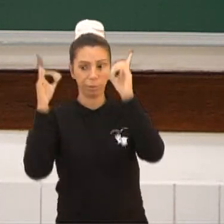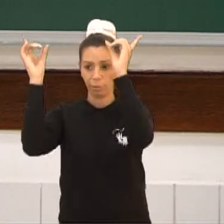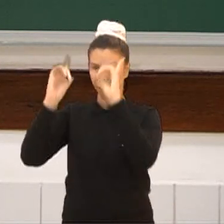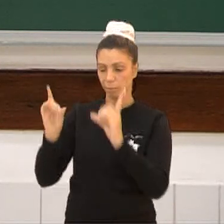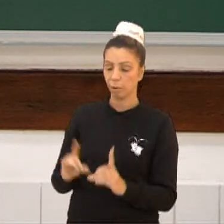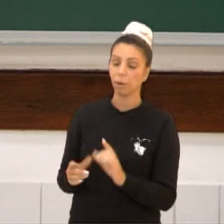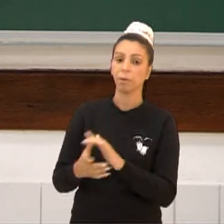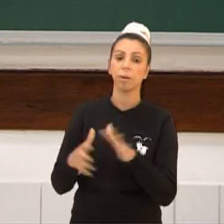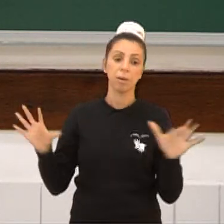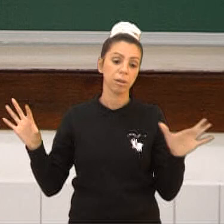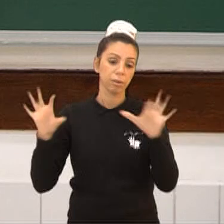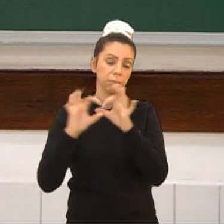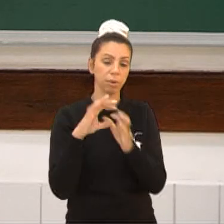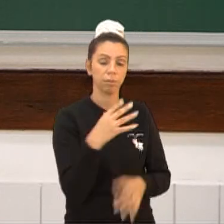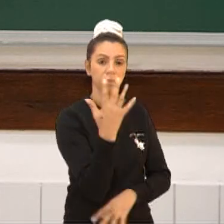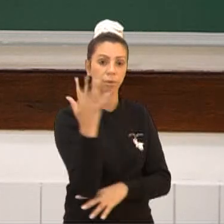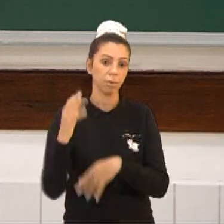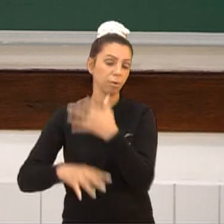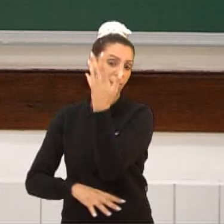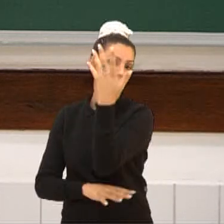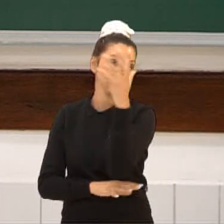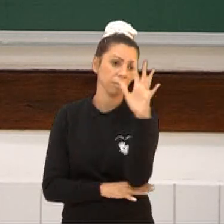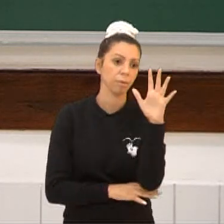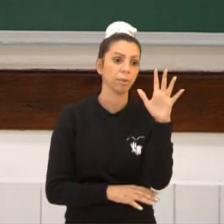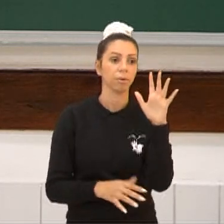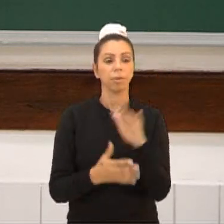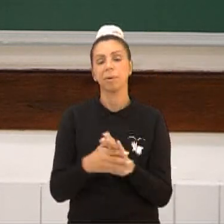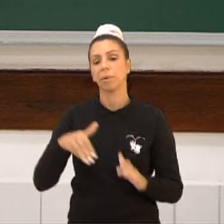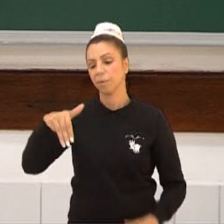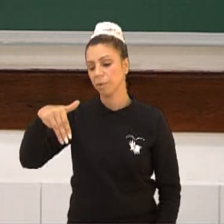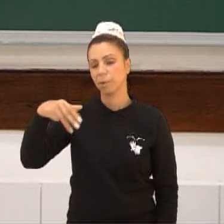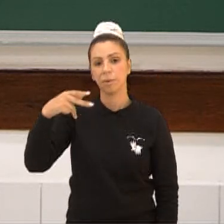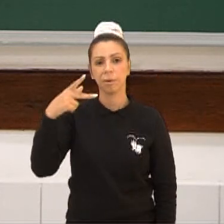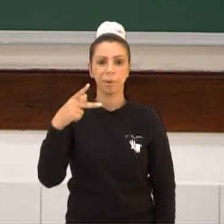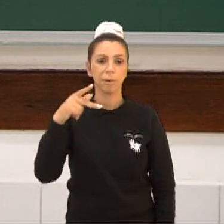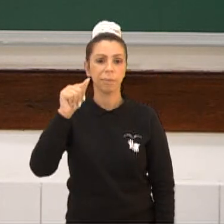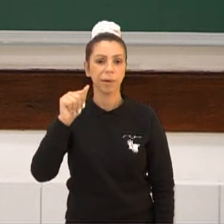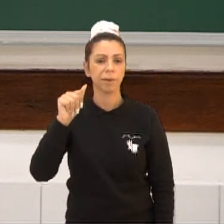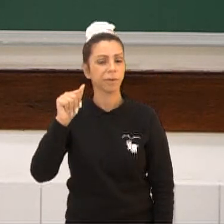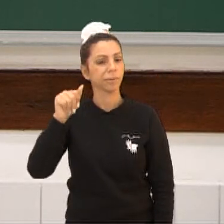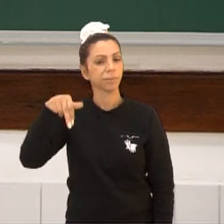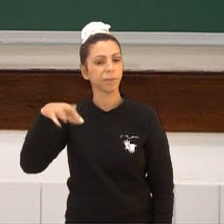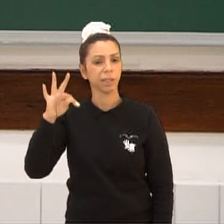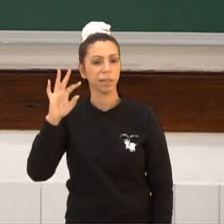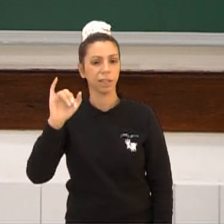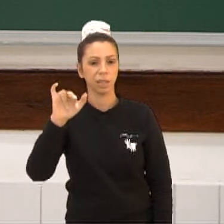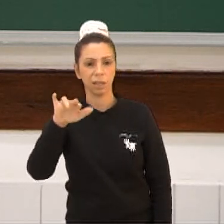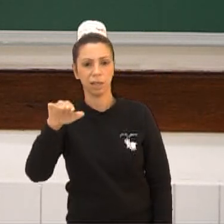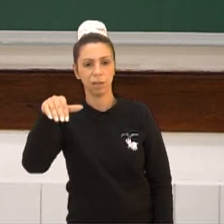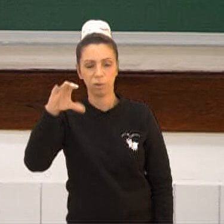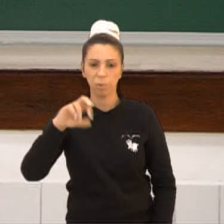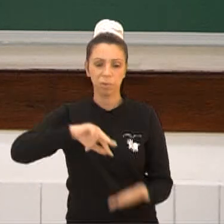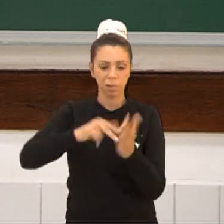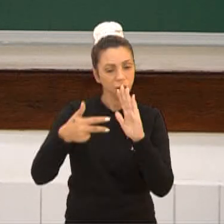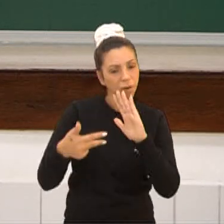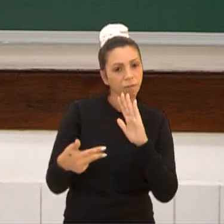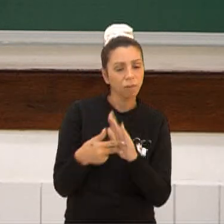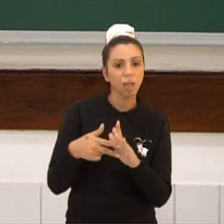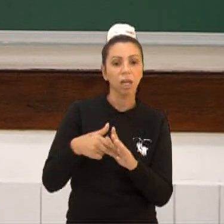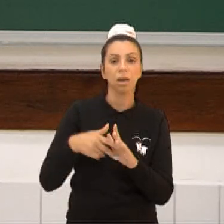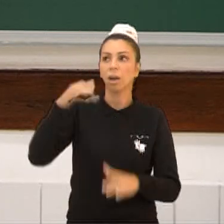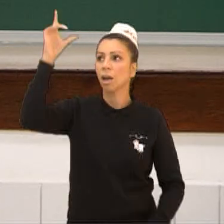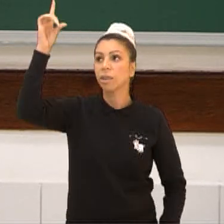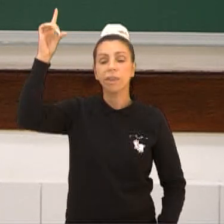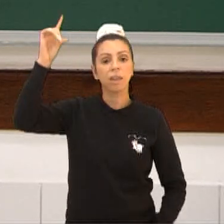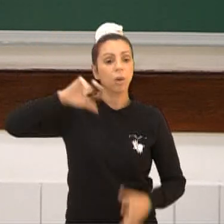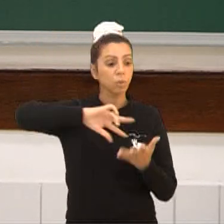elementos da natureza. Então, para eles existe um tipo de panteísmo. Panteísmo significa que Deus está em todas as coisas. Então, quando eles fazem os rituais, que o índio